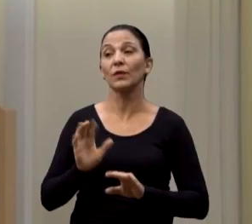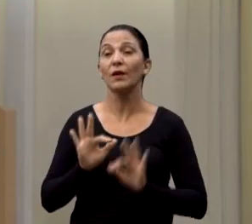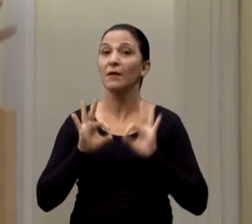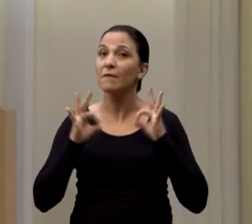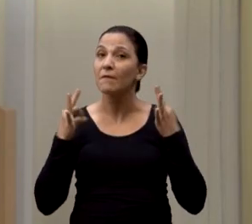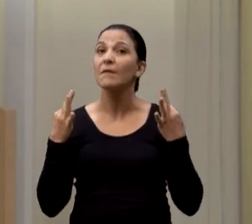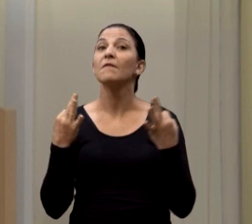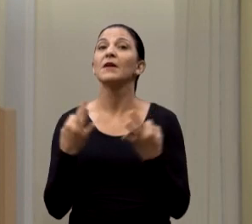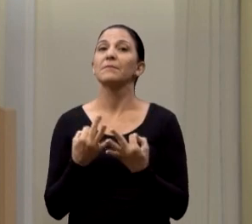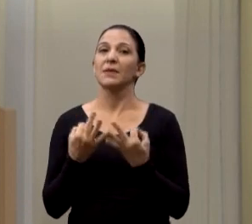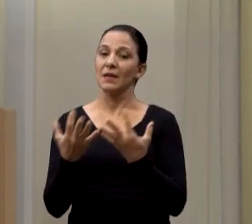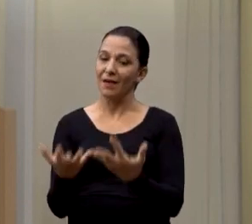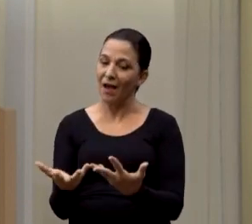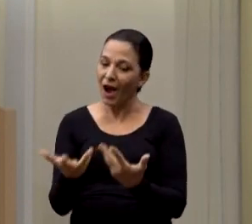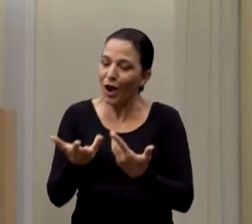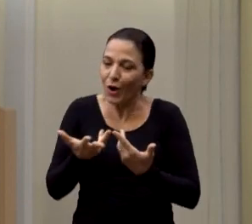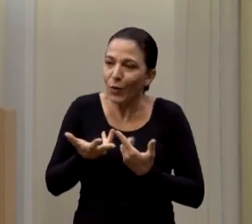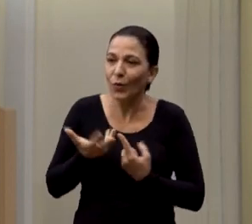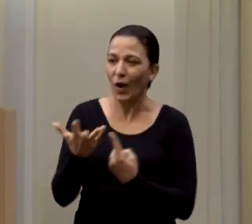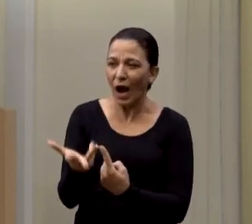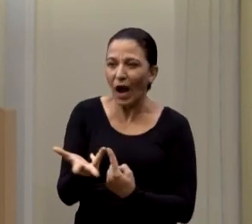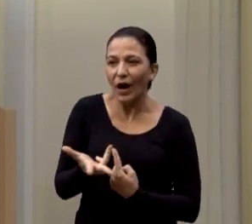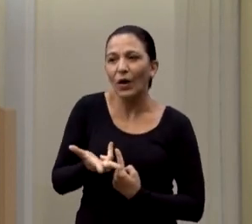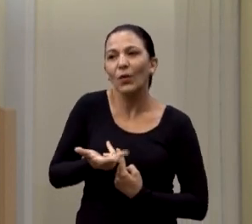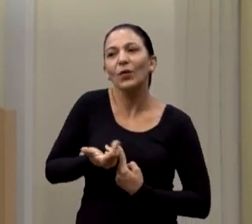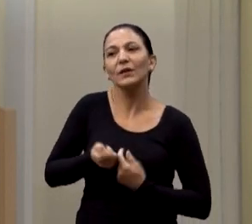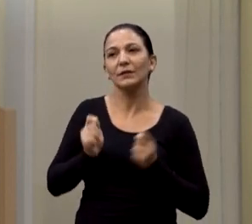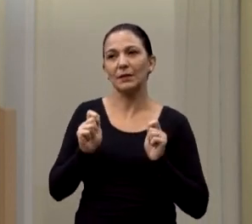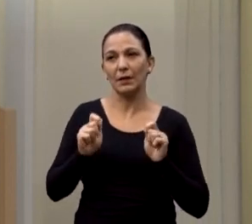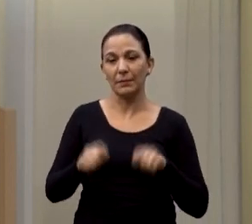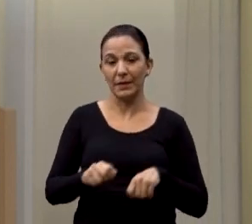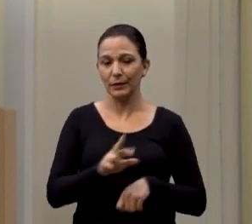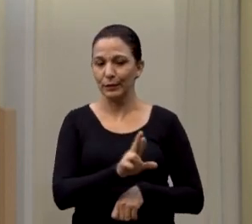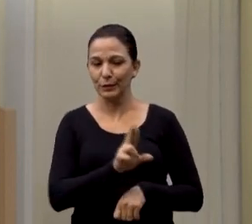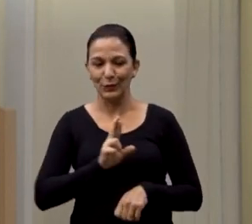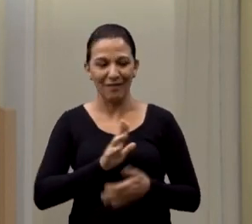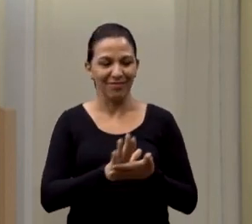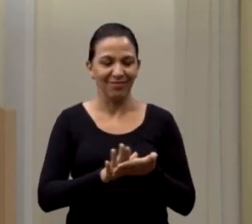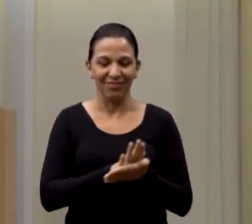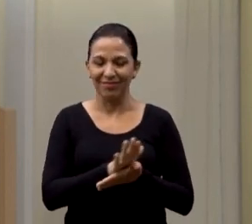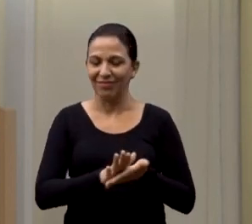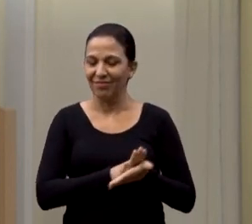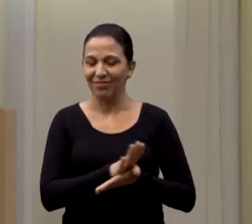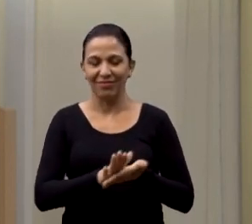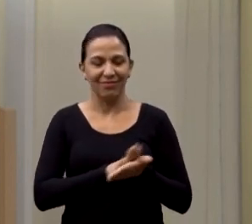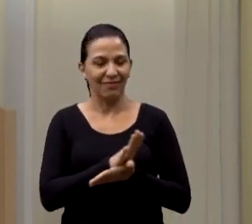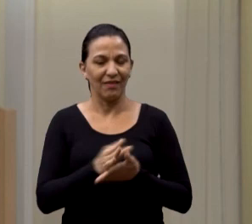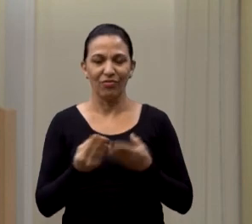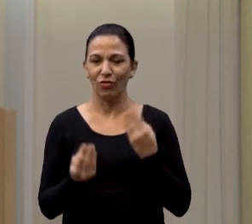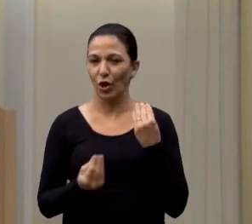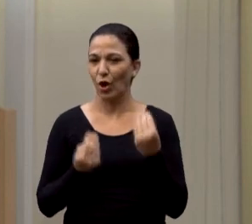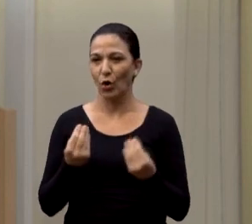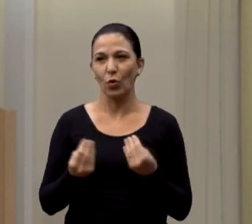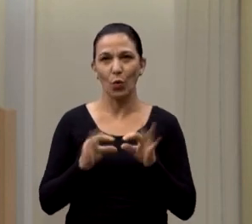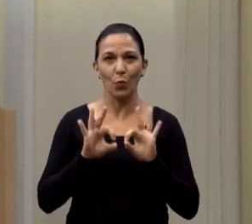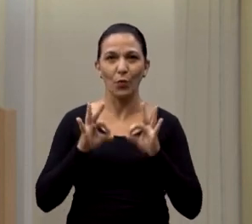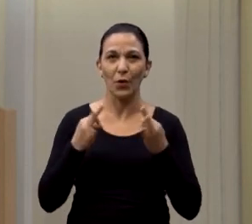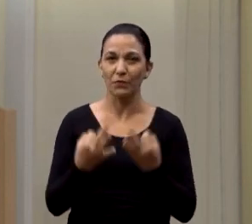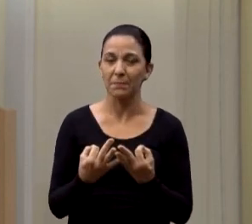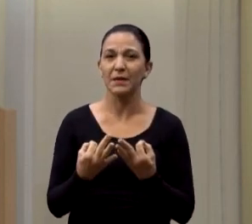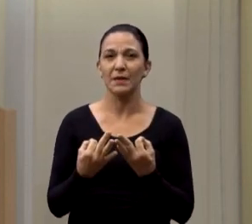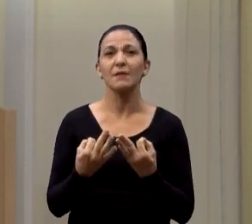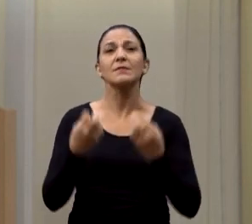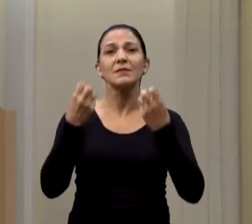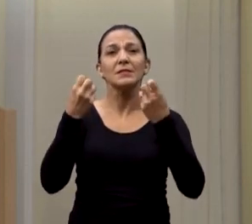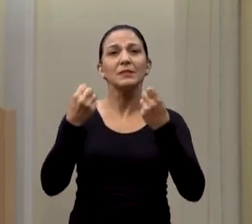alguma forma, foi acolhida. Mas eu ainda não obtive um retorno de qual foi o procedimento adotado e como vai ser encaminhada essa